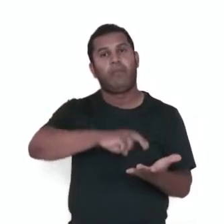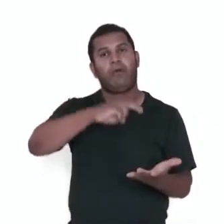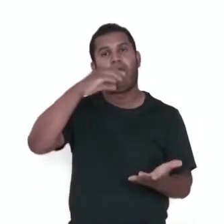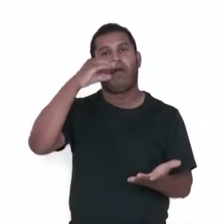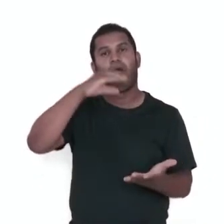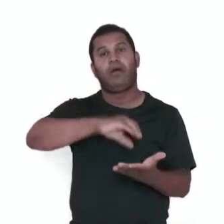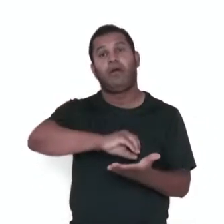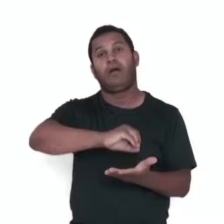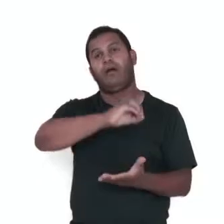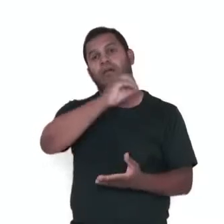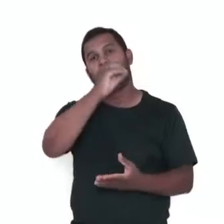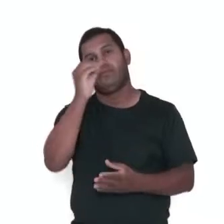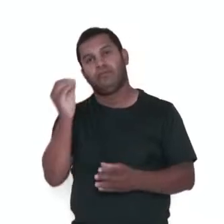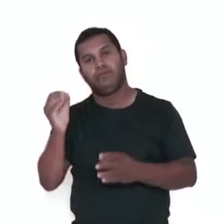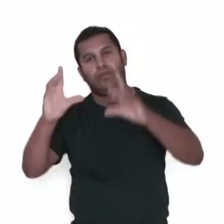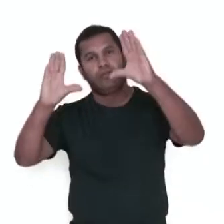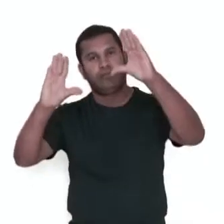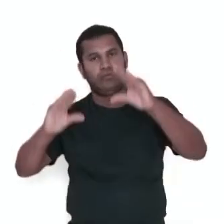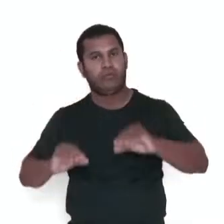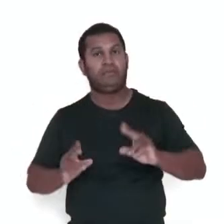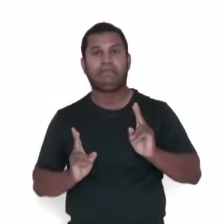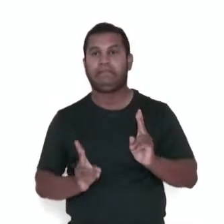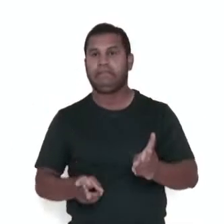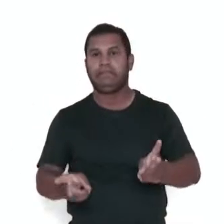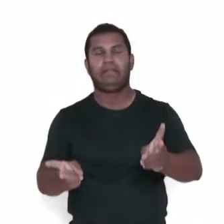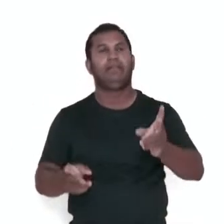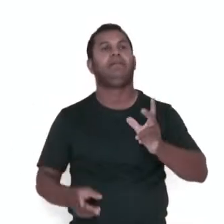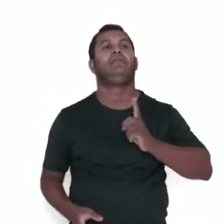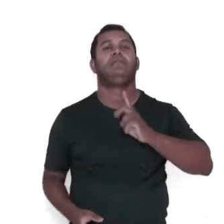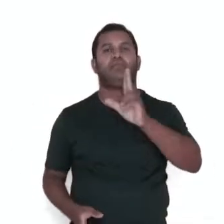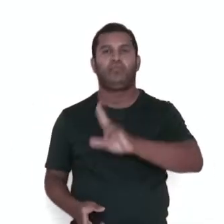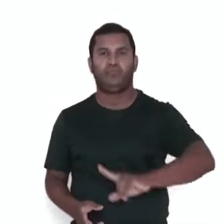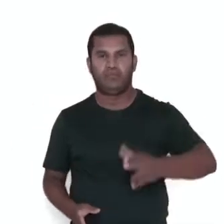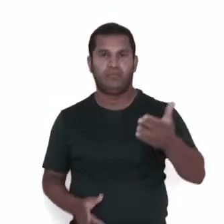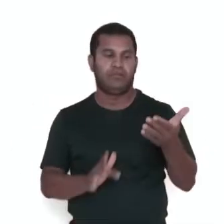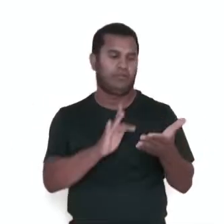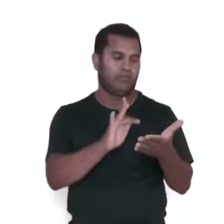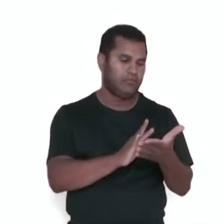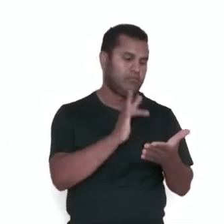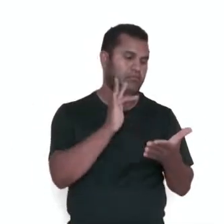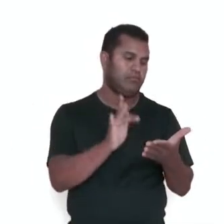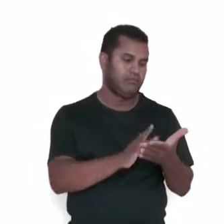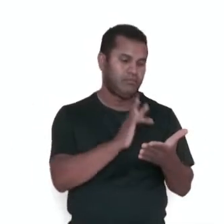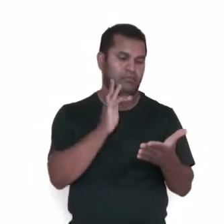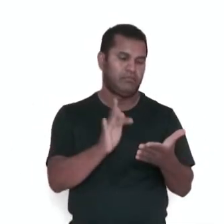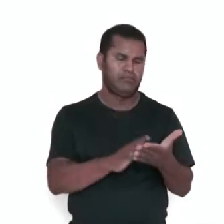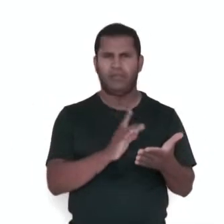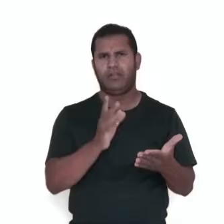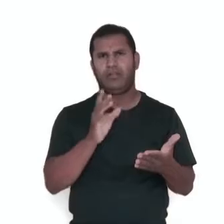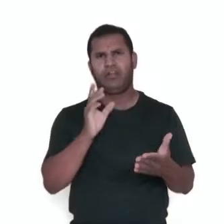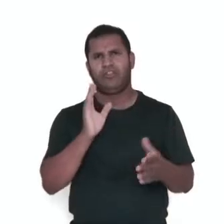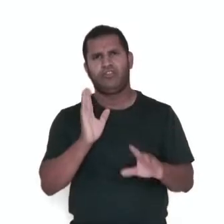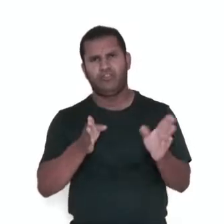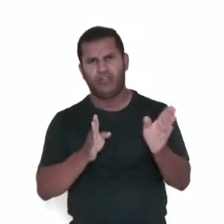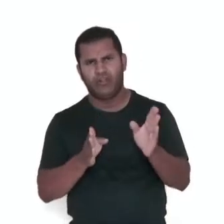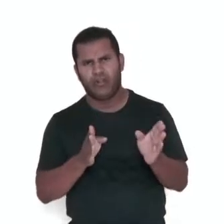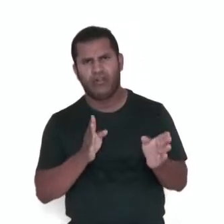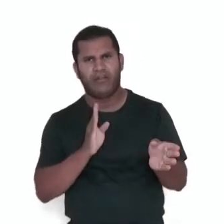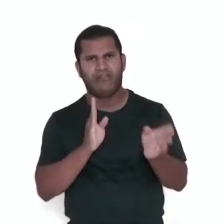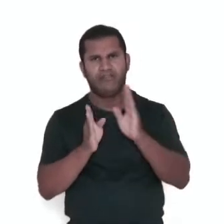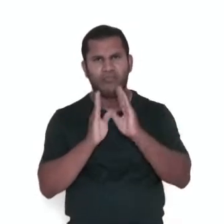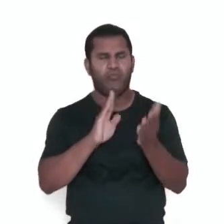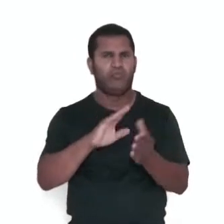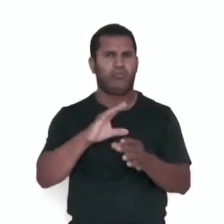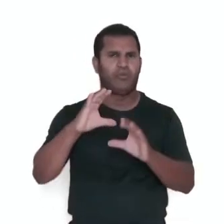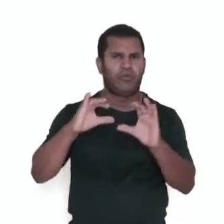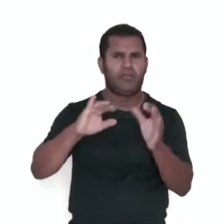viciadas. Os usuários não usam o celular ou a internet apenas para olhar uma mensagem ou outra, e sim ficam vidrados